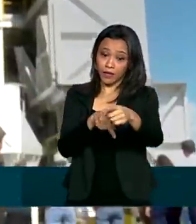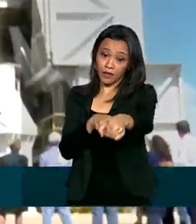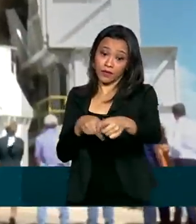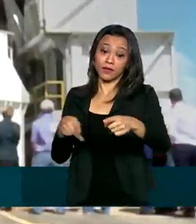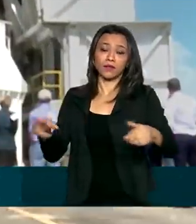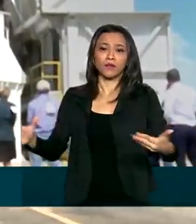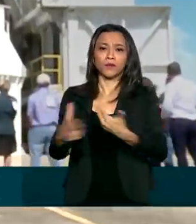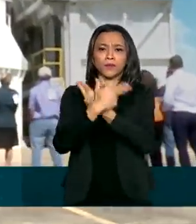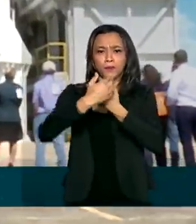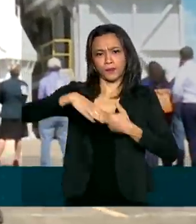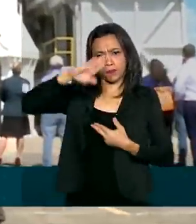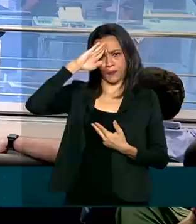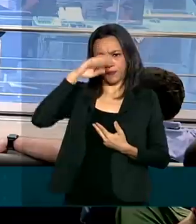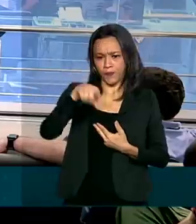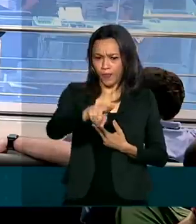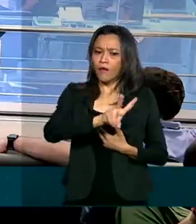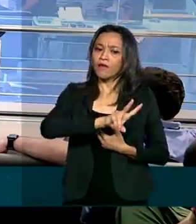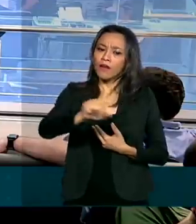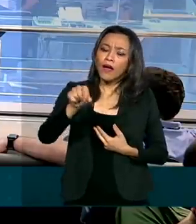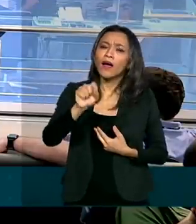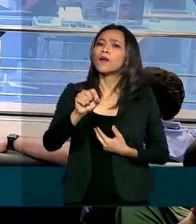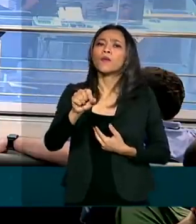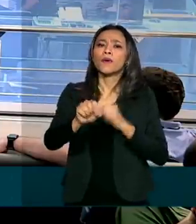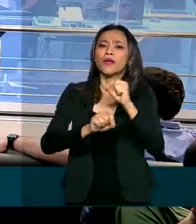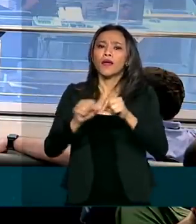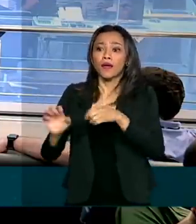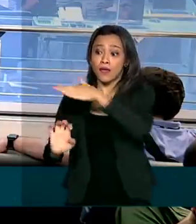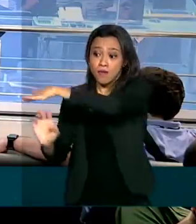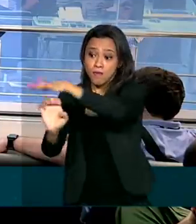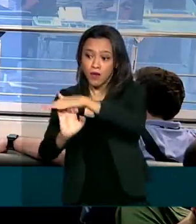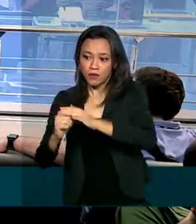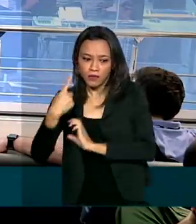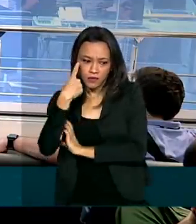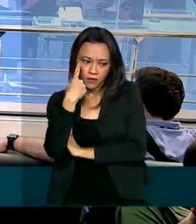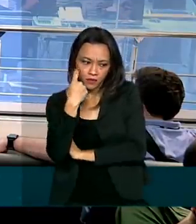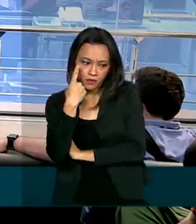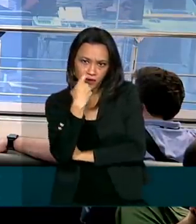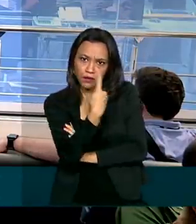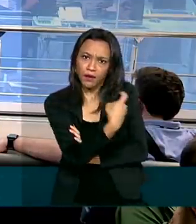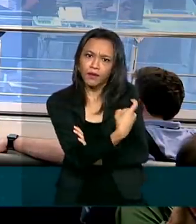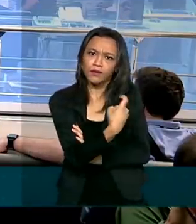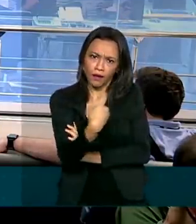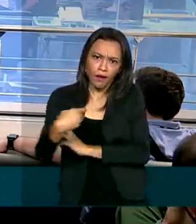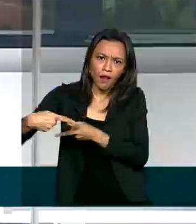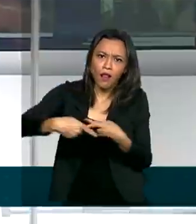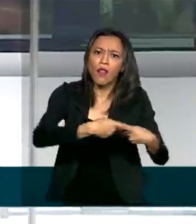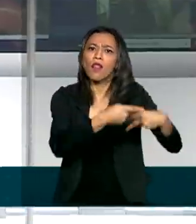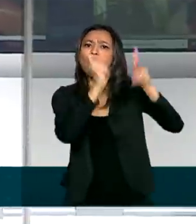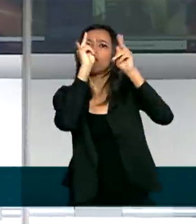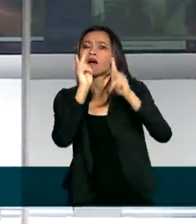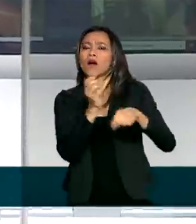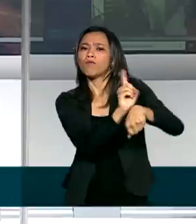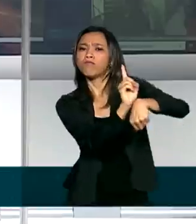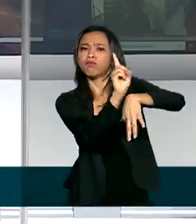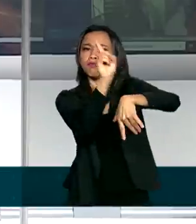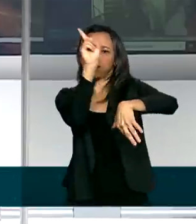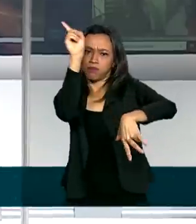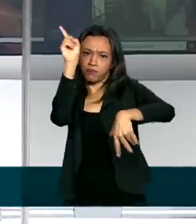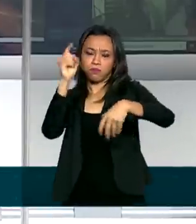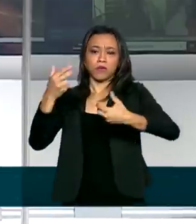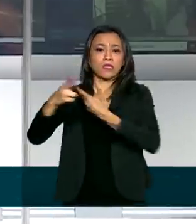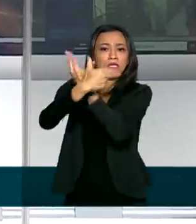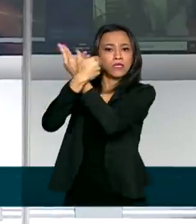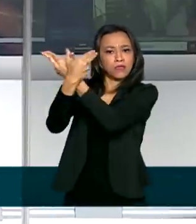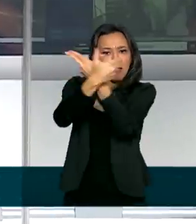vai começar a lançar foguetes de empresas interessadas em mandar para o espaço satélites e outros equipamentos. Para isso, a